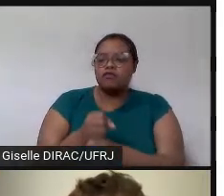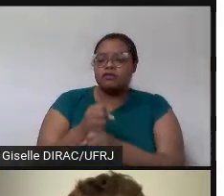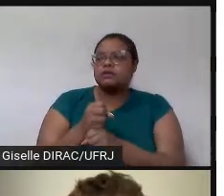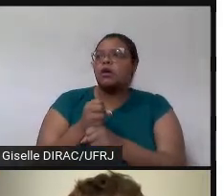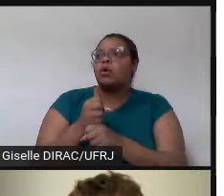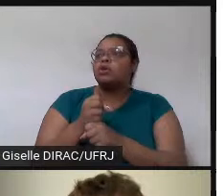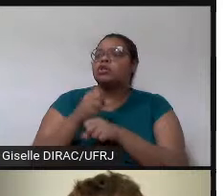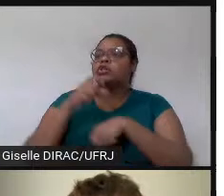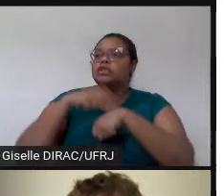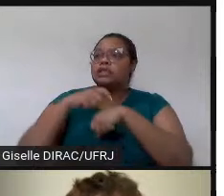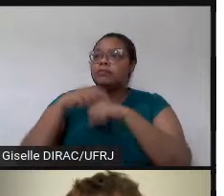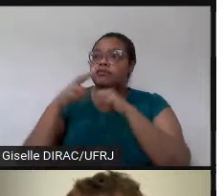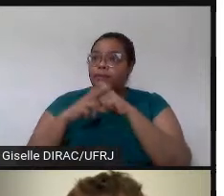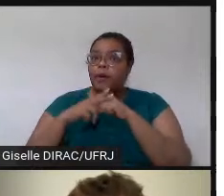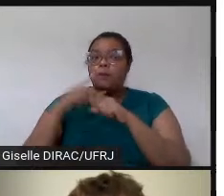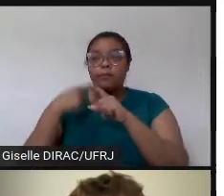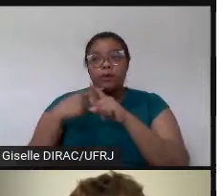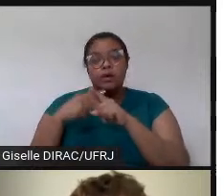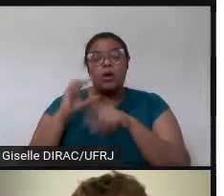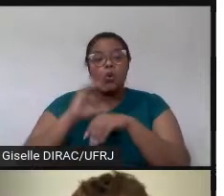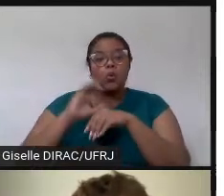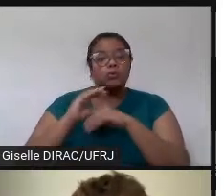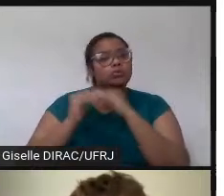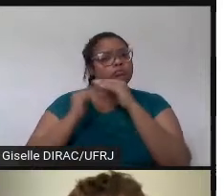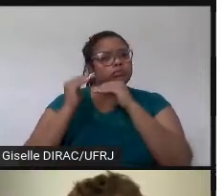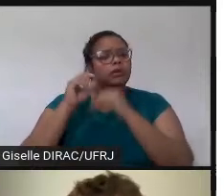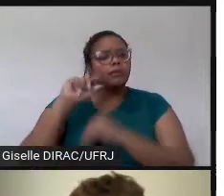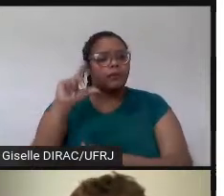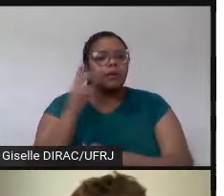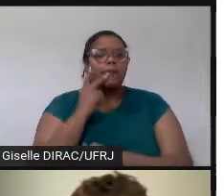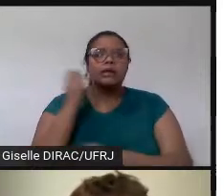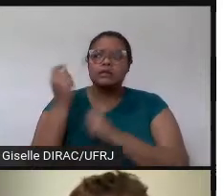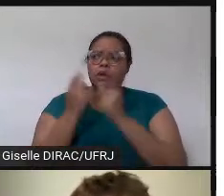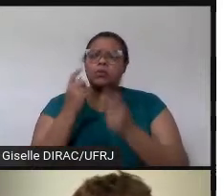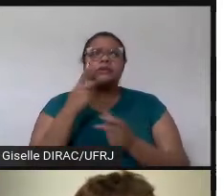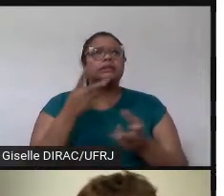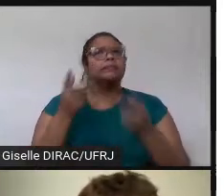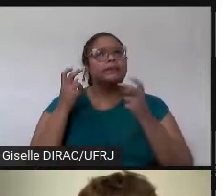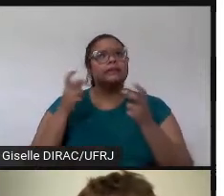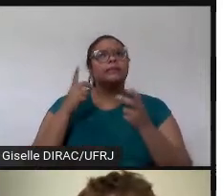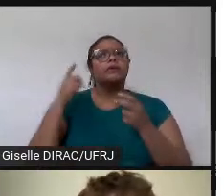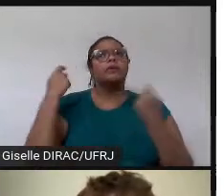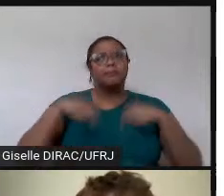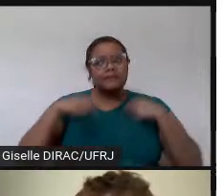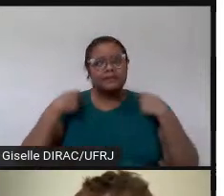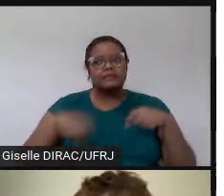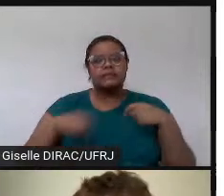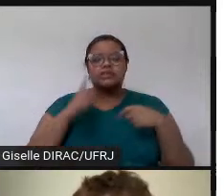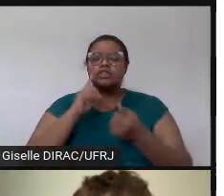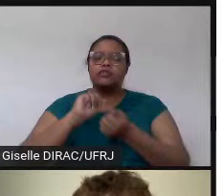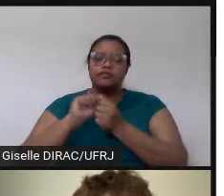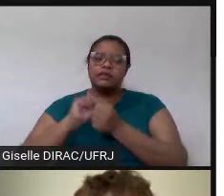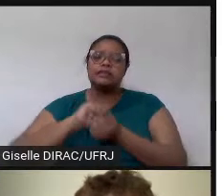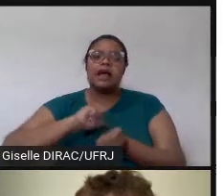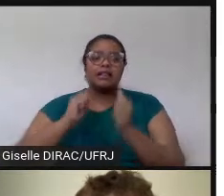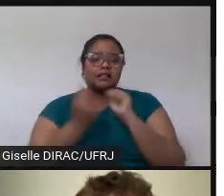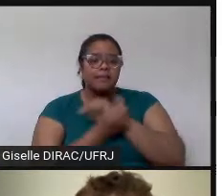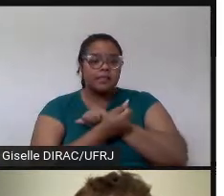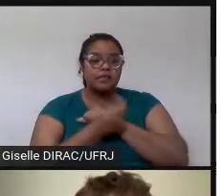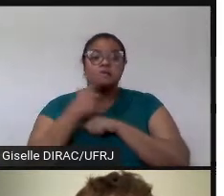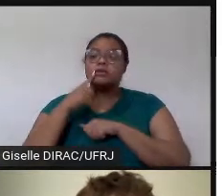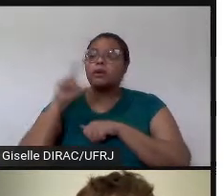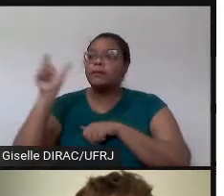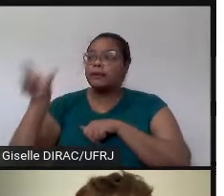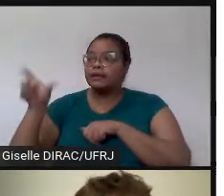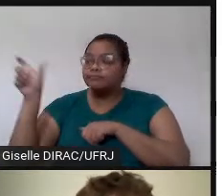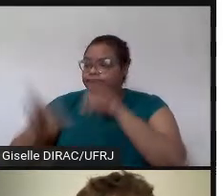intermediário. Mas, alguns alunos mostraram essa necessidade, e nós adaptamos o curso para as necessidades dos alunos,